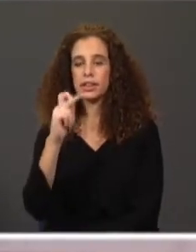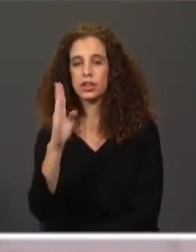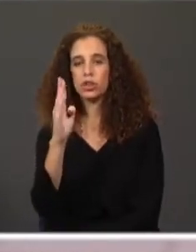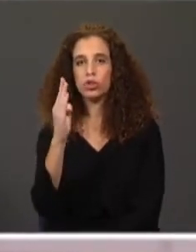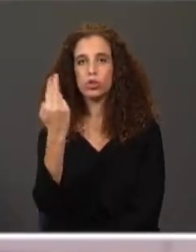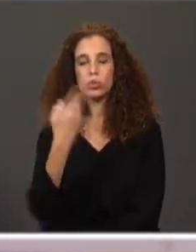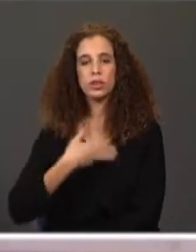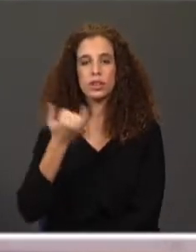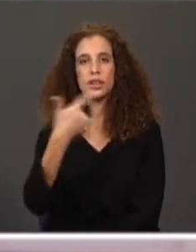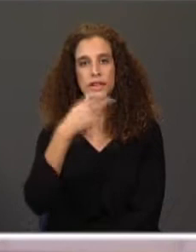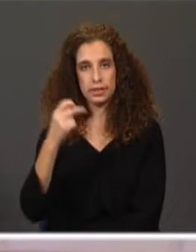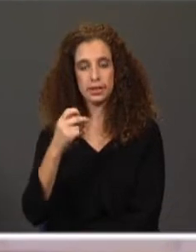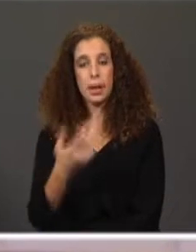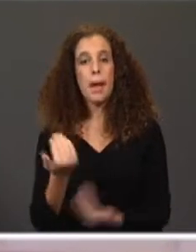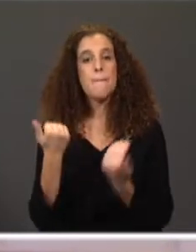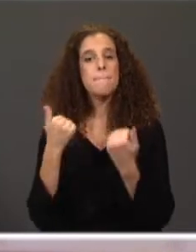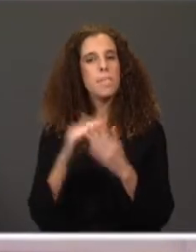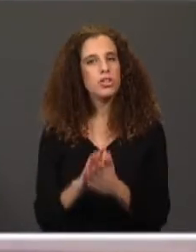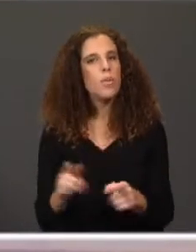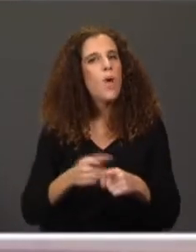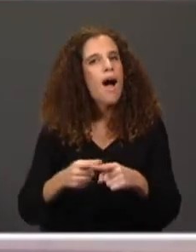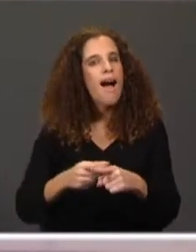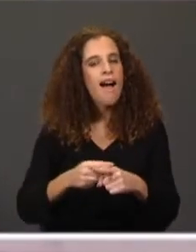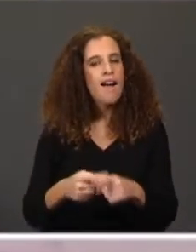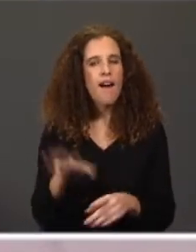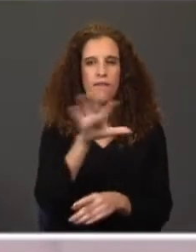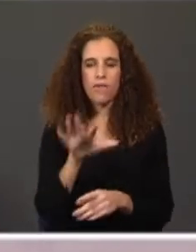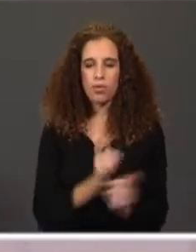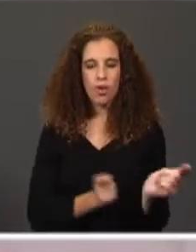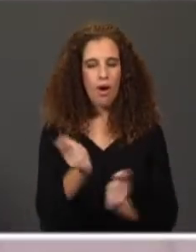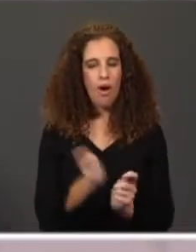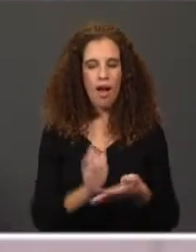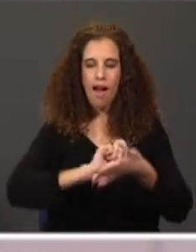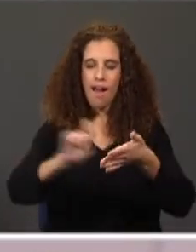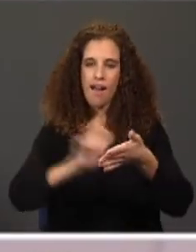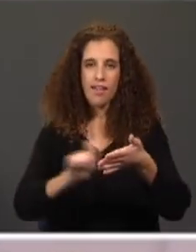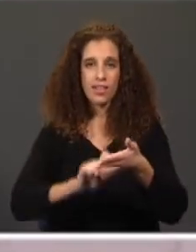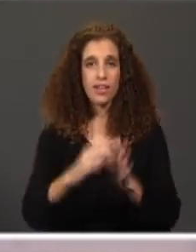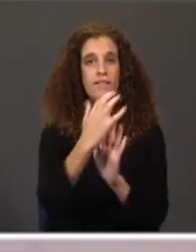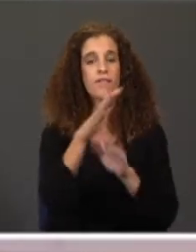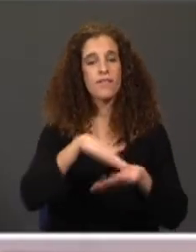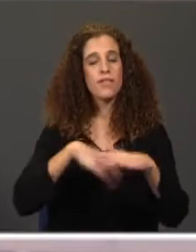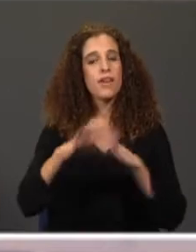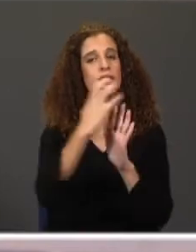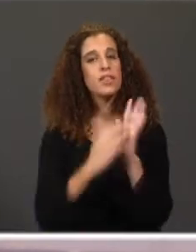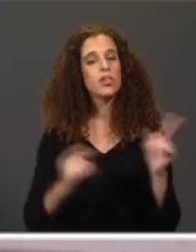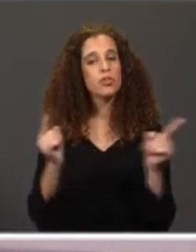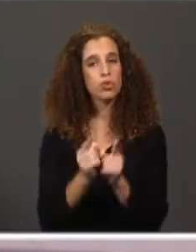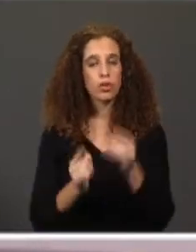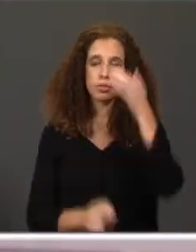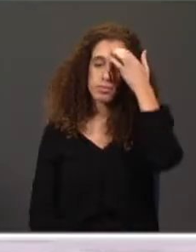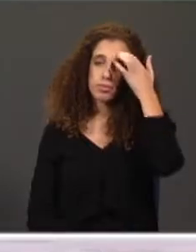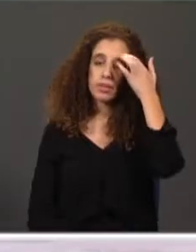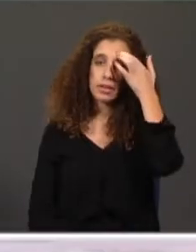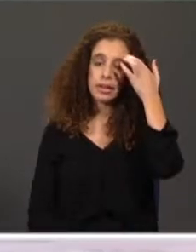do que Maria Judite Carvalho, mas muito, muito interessante a forma como ele organiza o discurso, como ele escreve as suas crónicas. Vamos avançar então no nosso